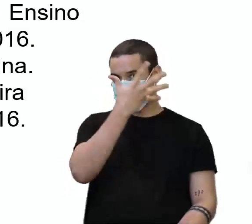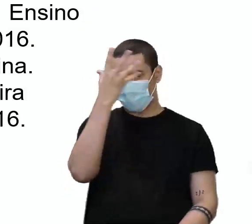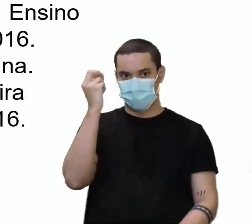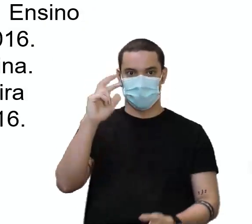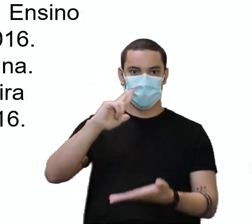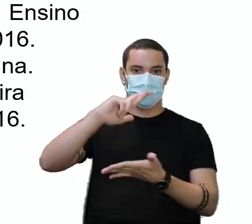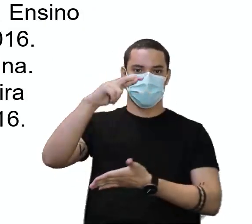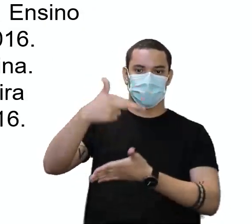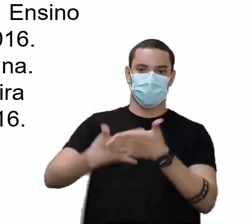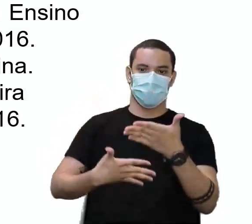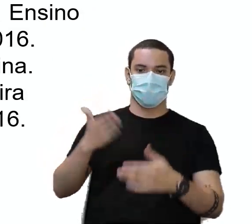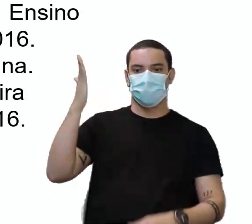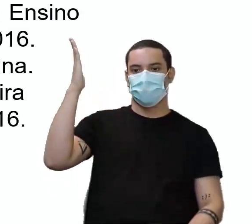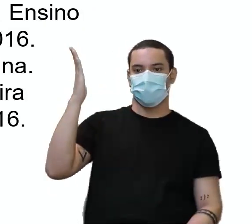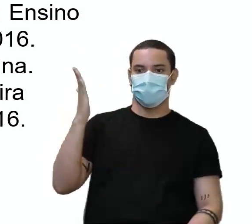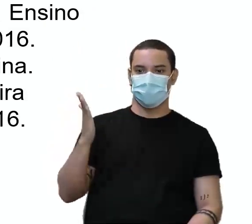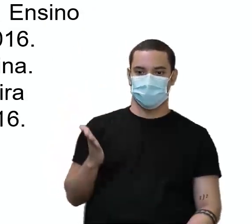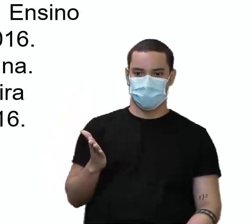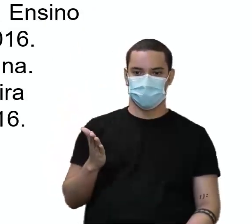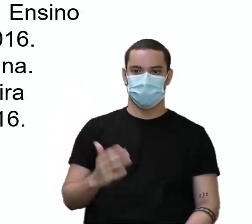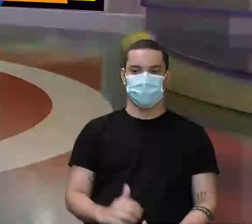das nossas referências.